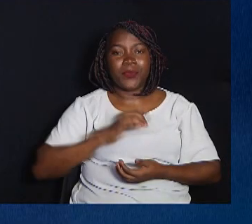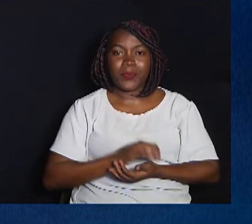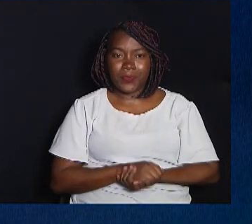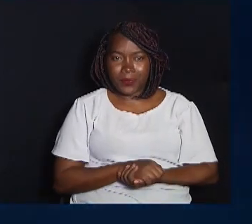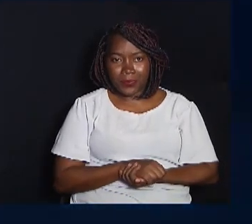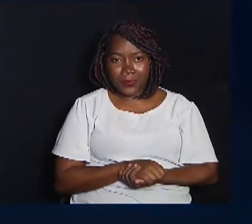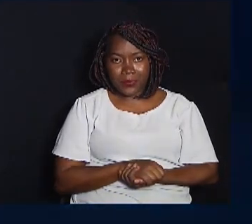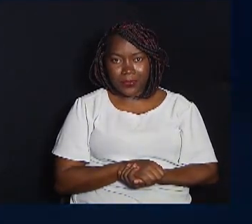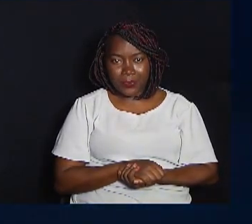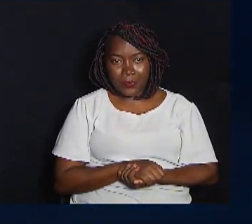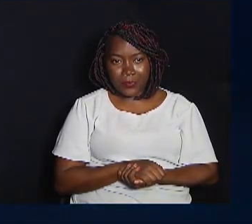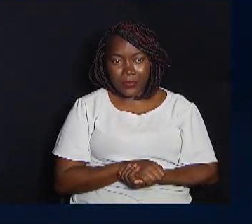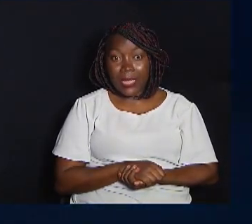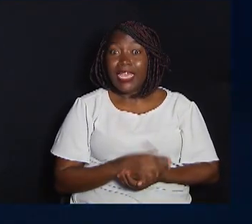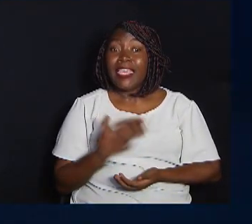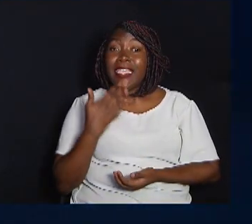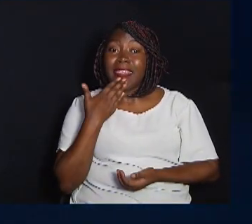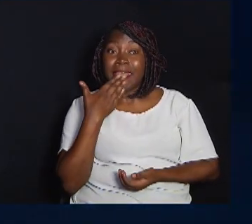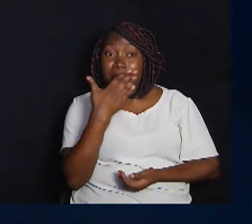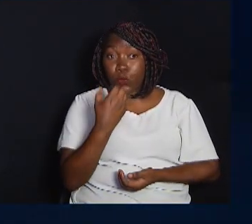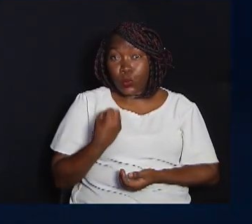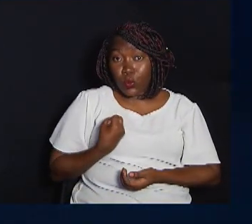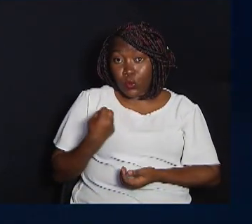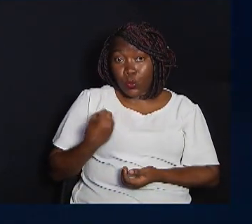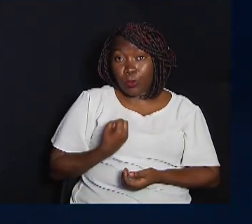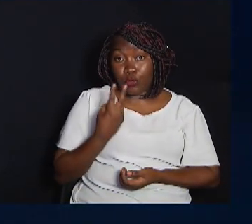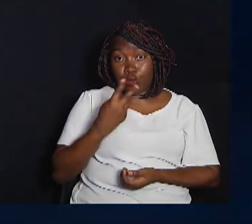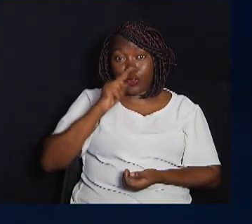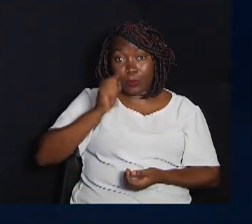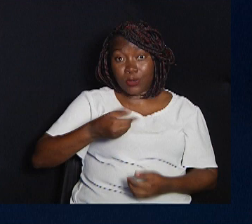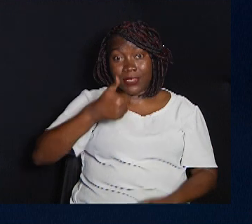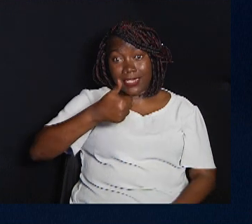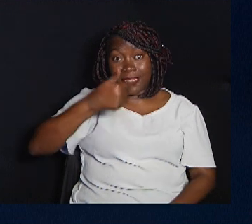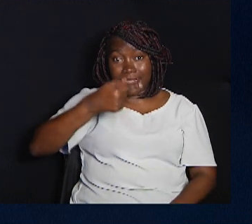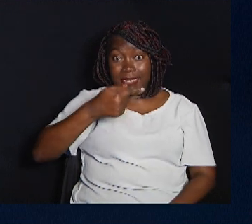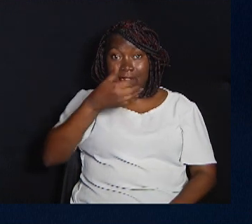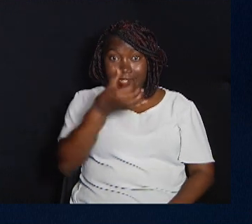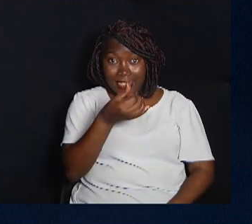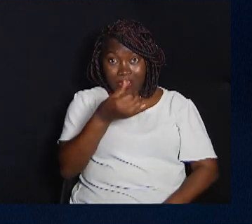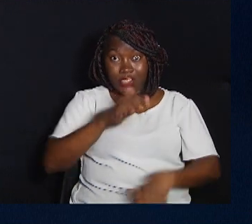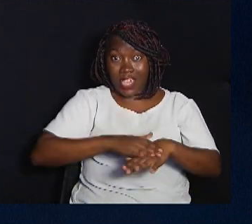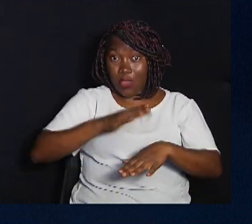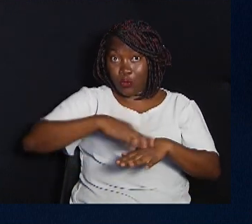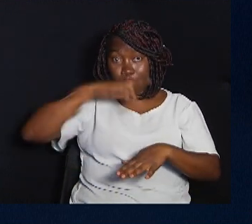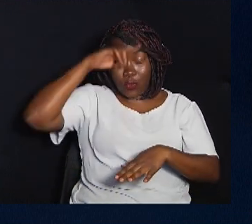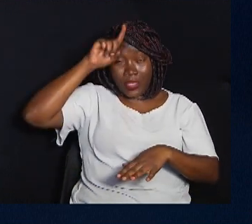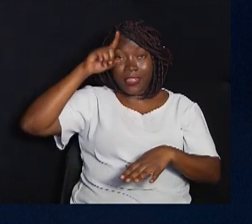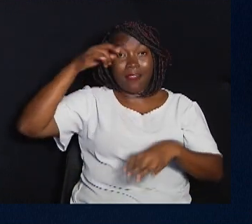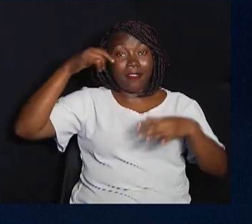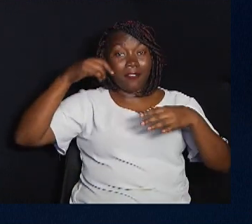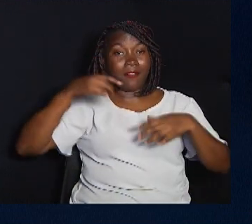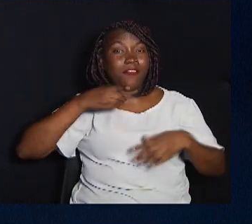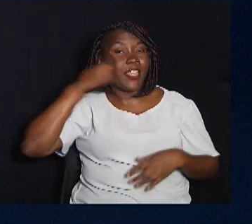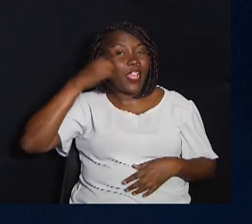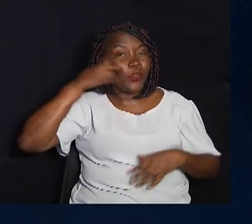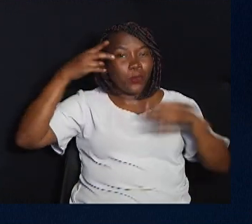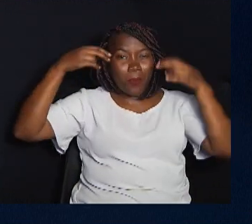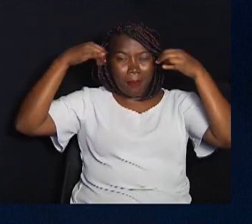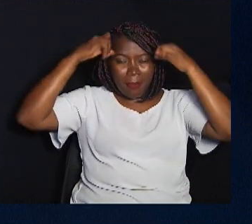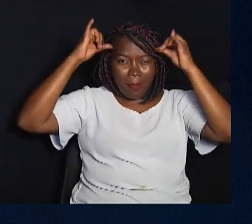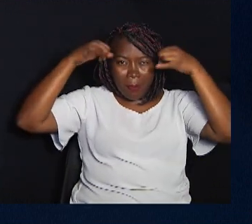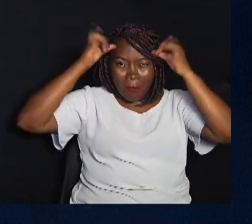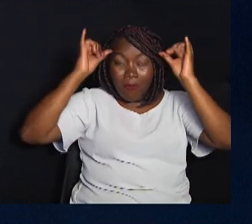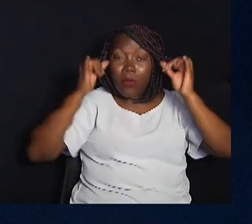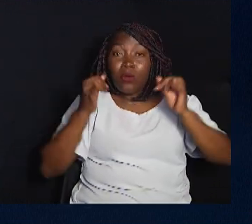O requerimento de número 2176 de autoria do vereador Paulo Búfalo busca por informações